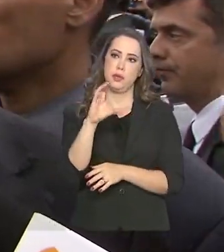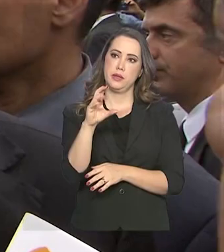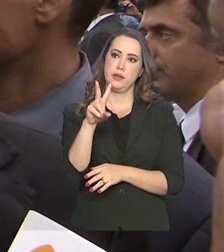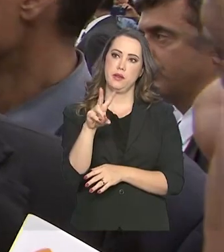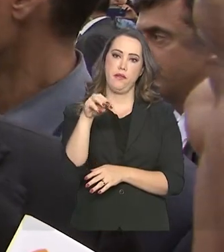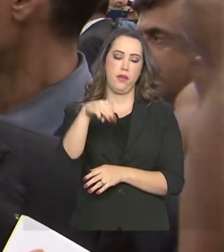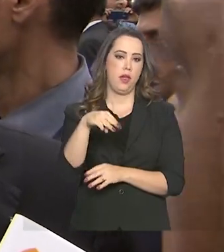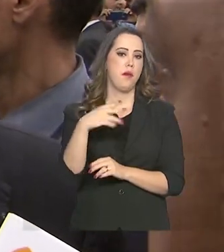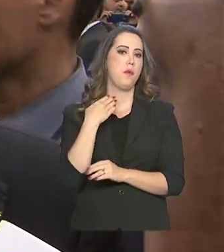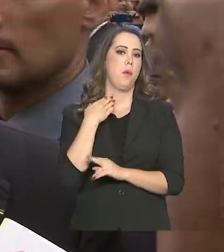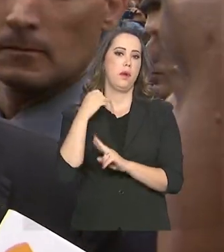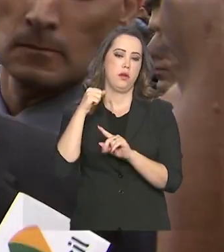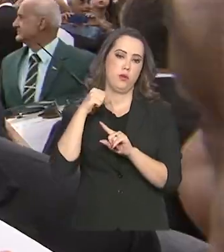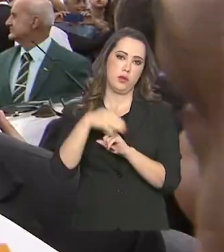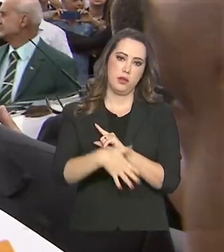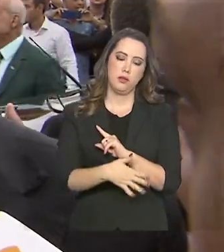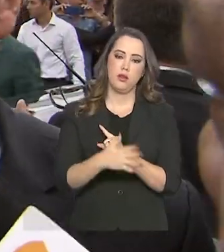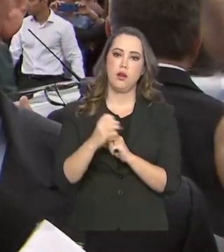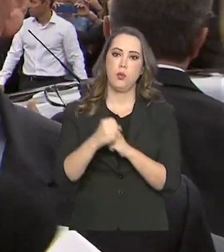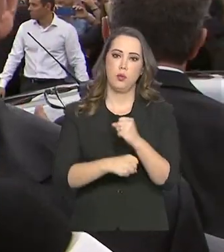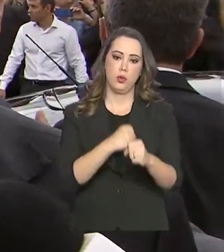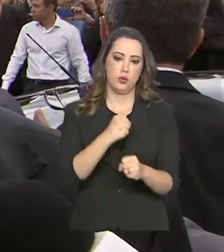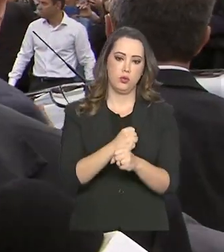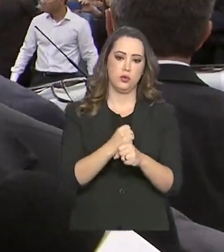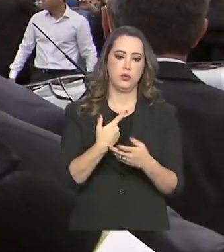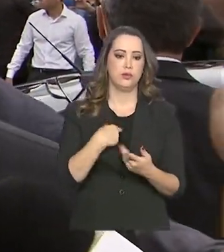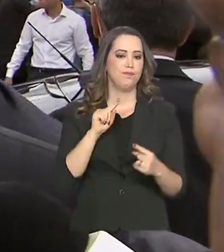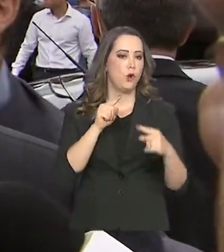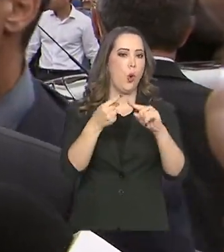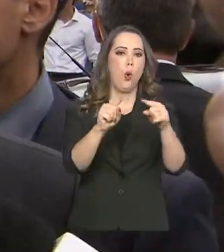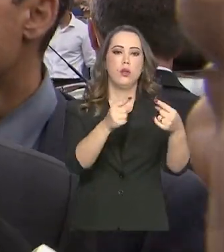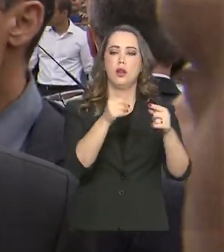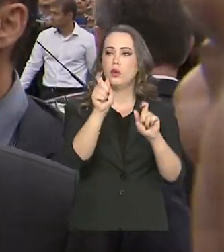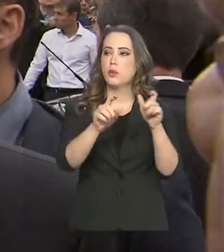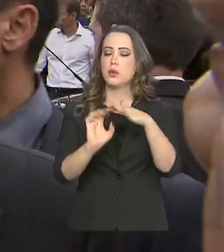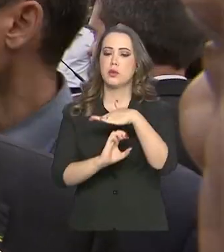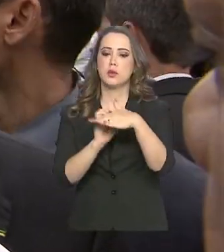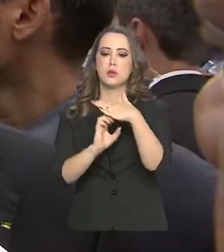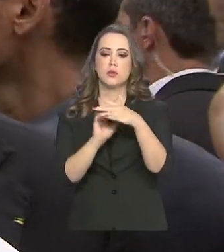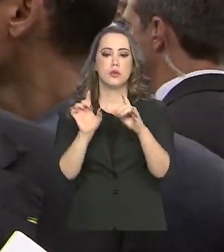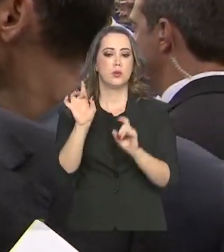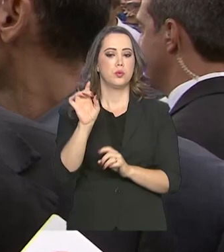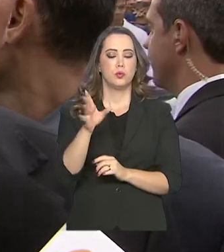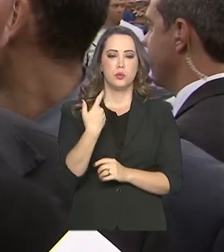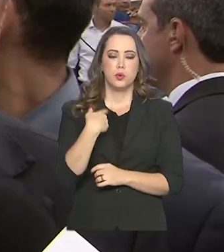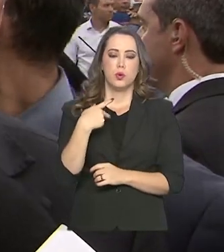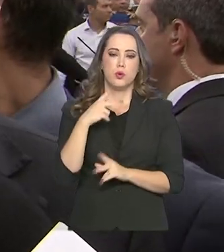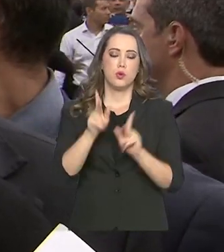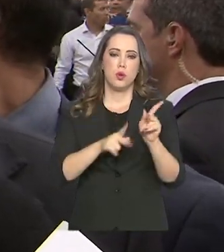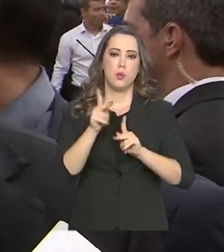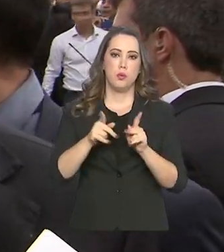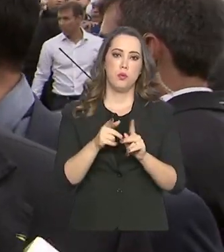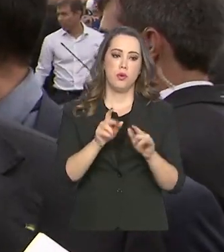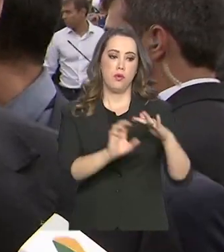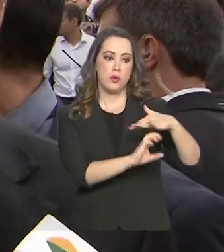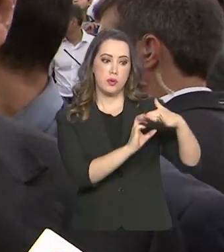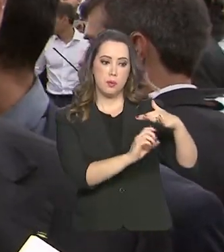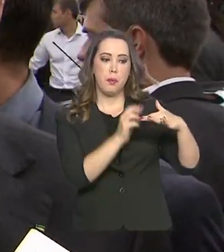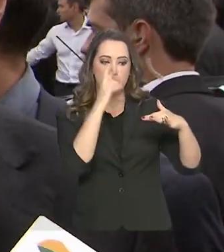interferência do governo a partir do ano que vem. Eu tenho tido contato com empresários também, não é só o povo. Eles estão felizes.